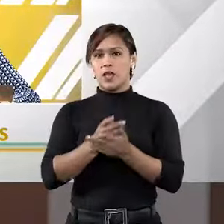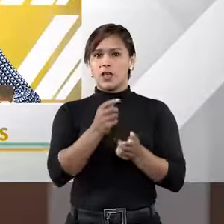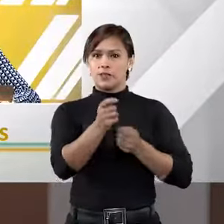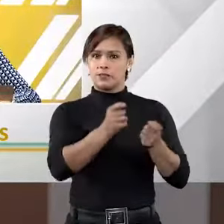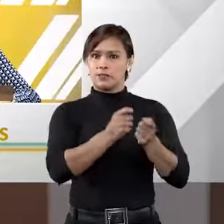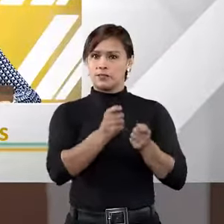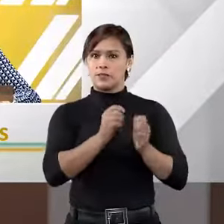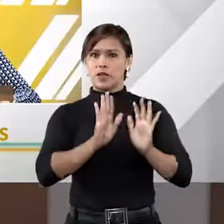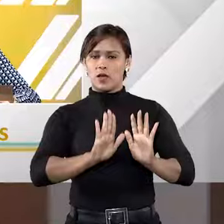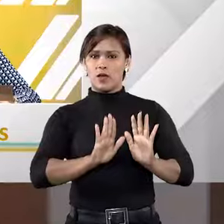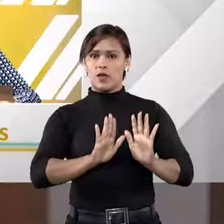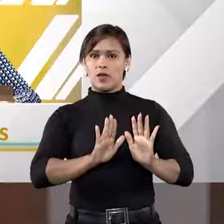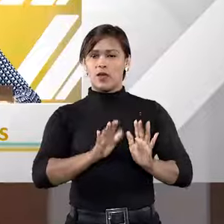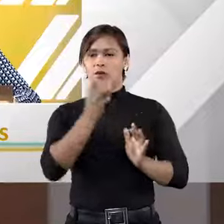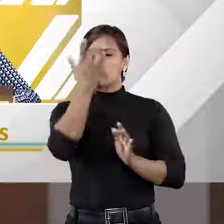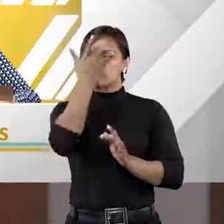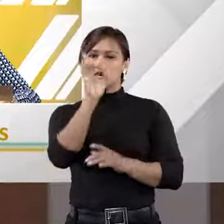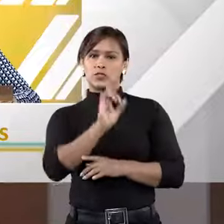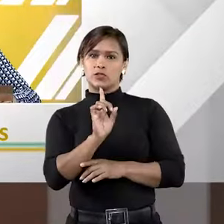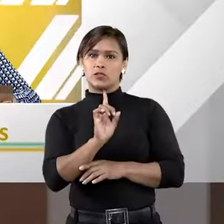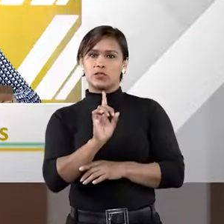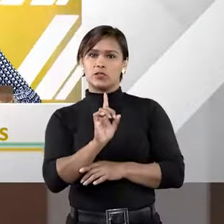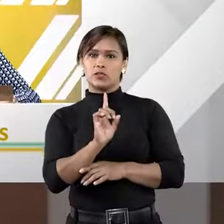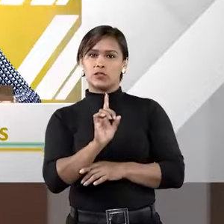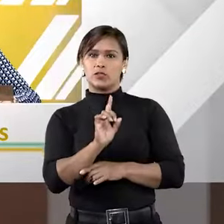arbitragem? Acho que não. Não,